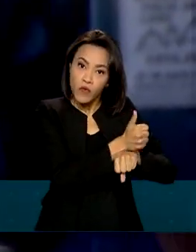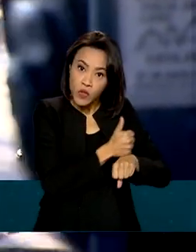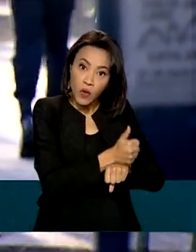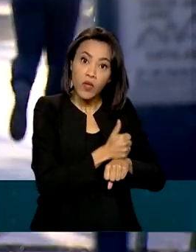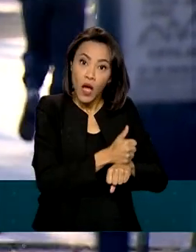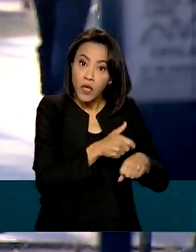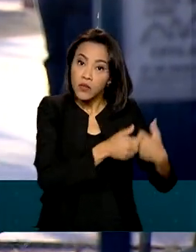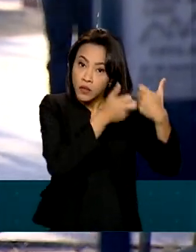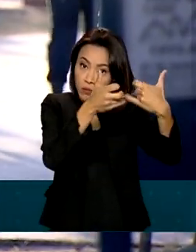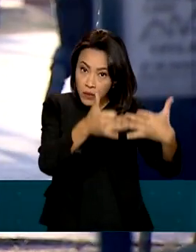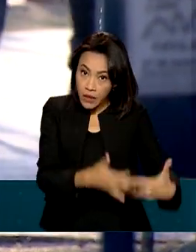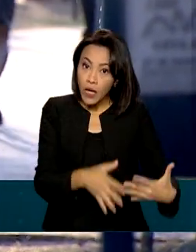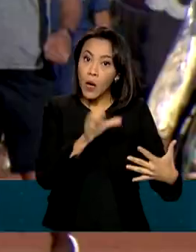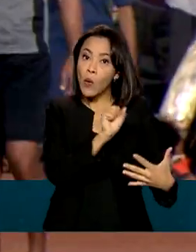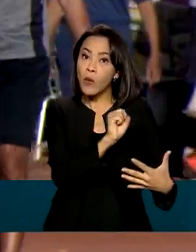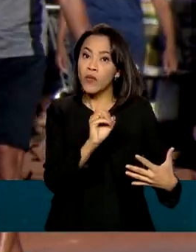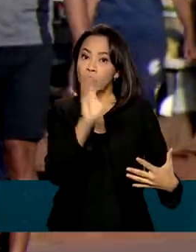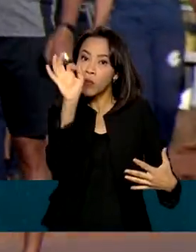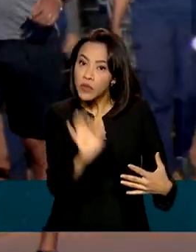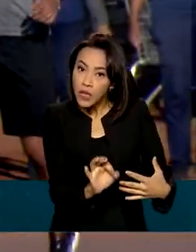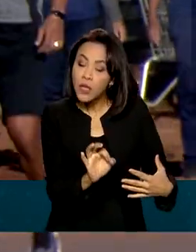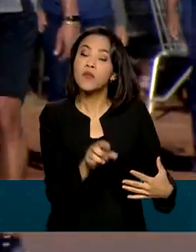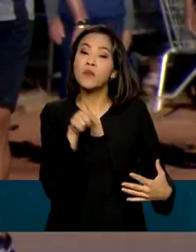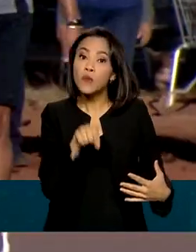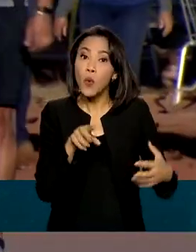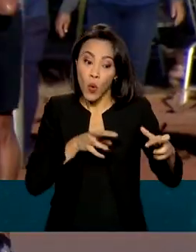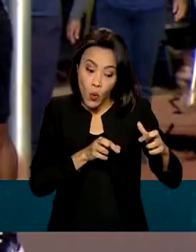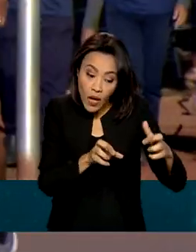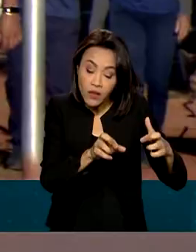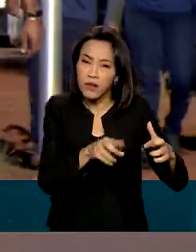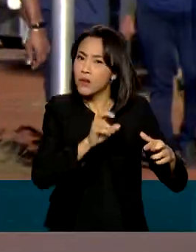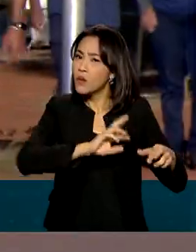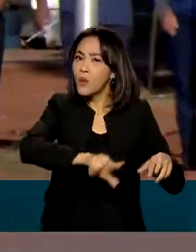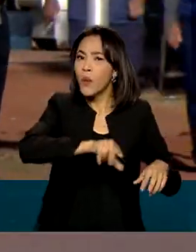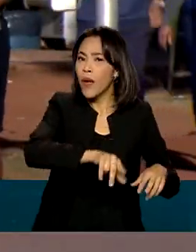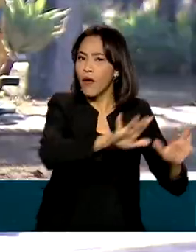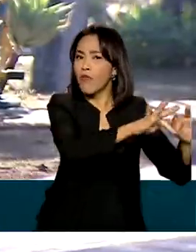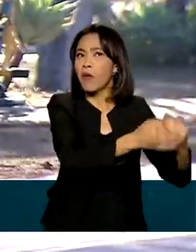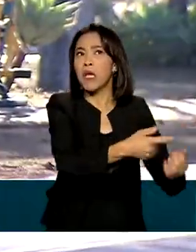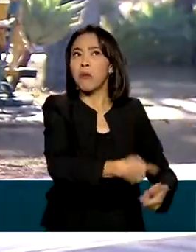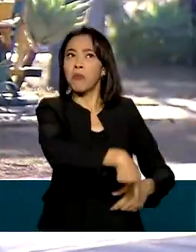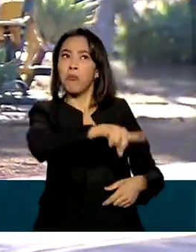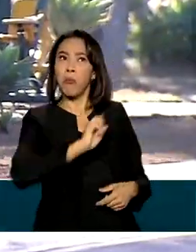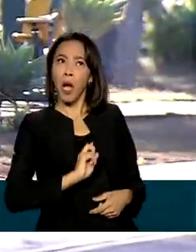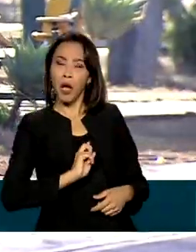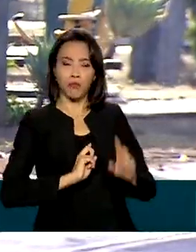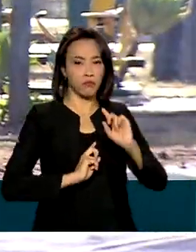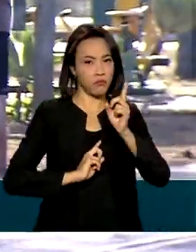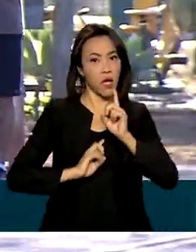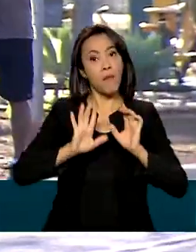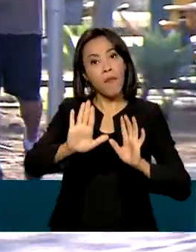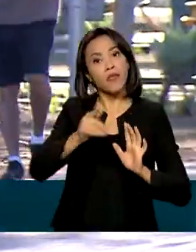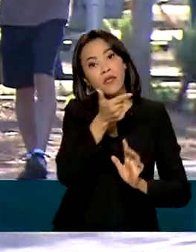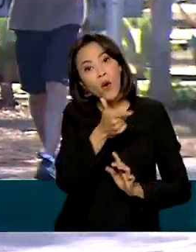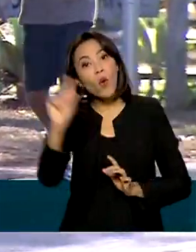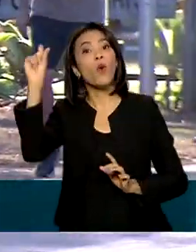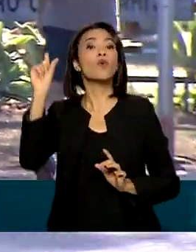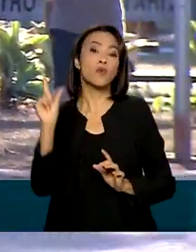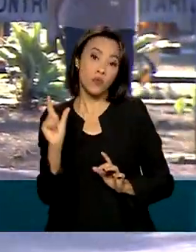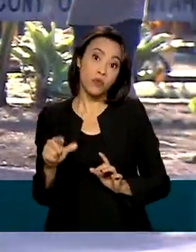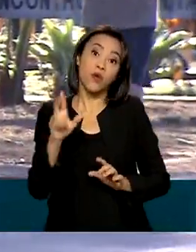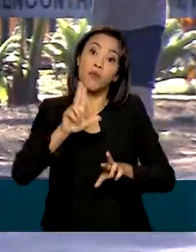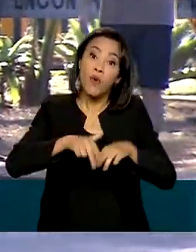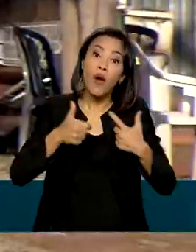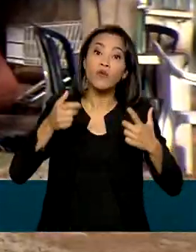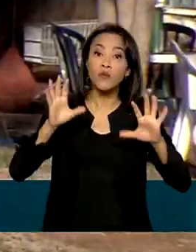cerca de 80% dos casos, o câncer não é herdado de alguém da família, mas ligado a outros fatores relacionados aos